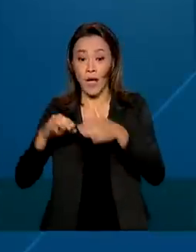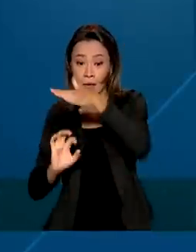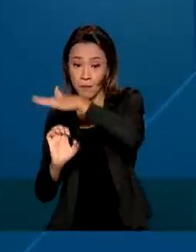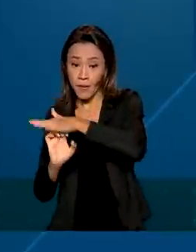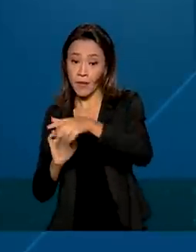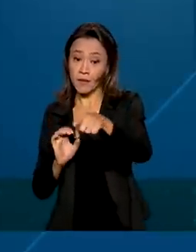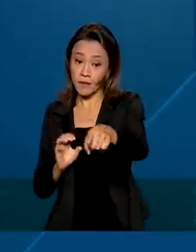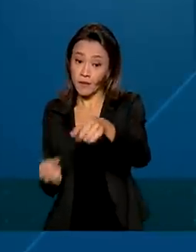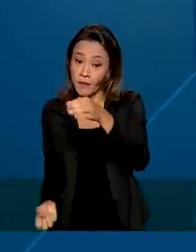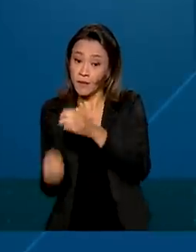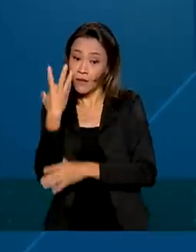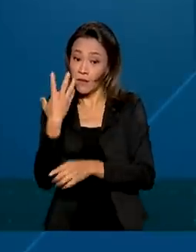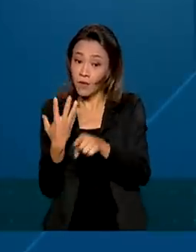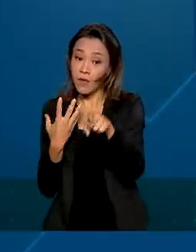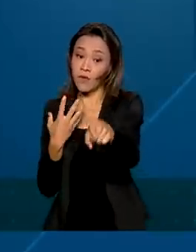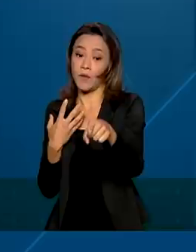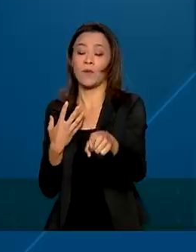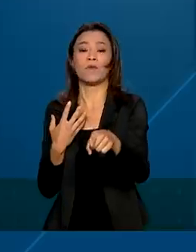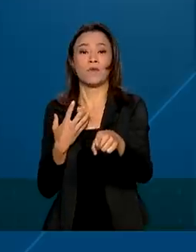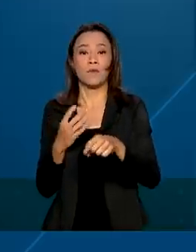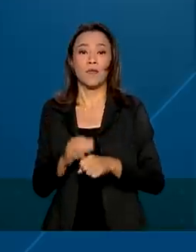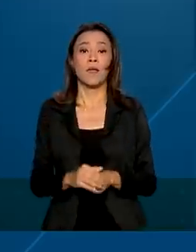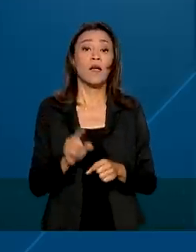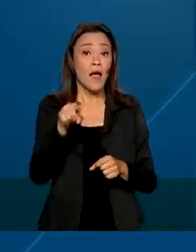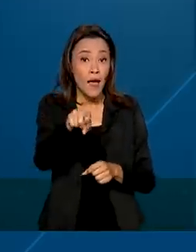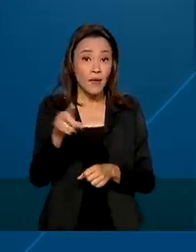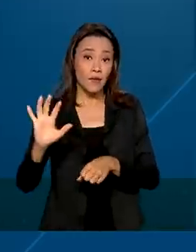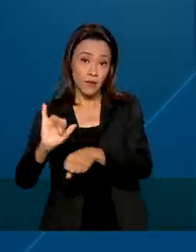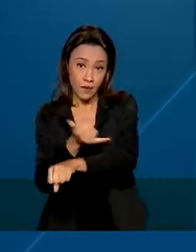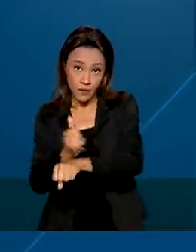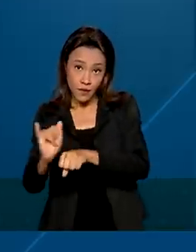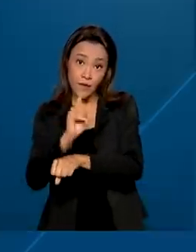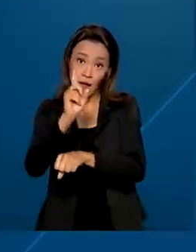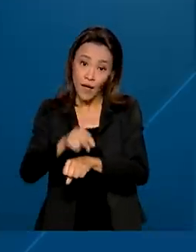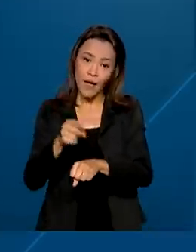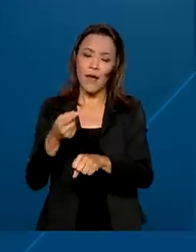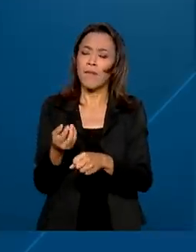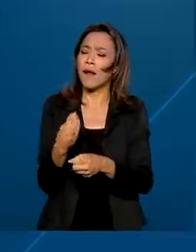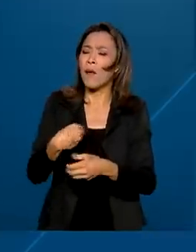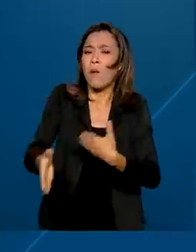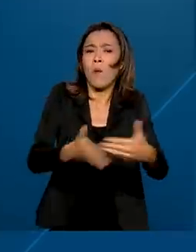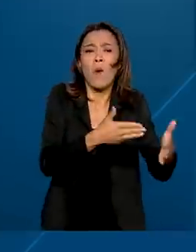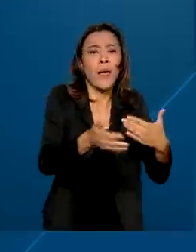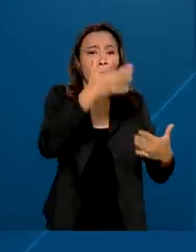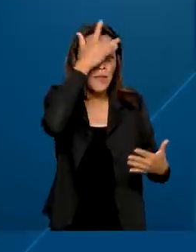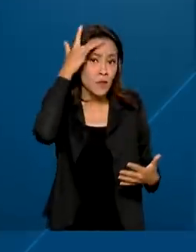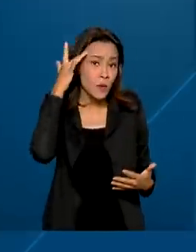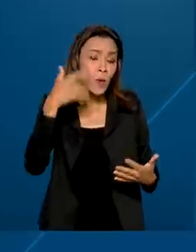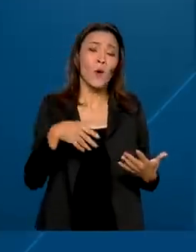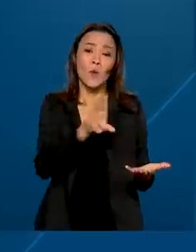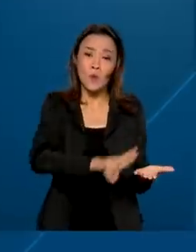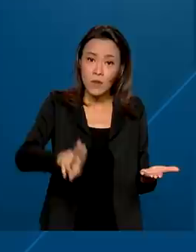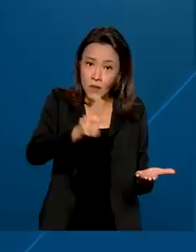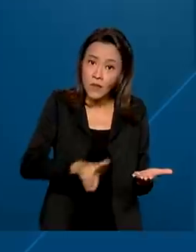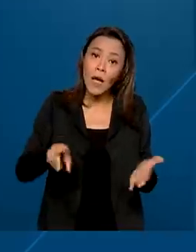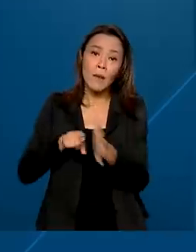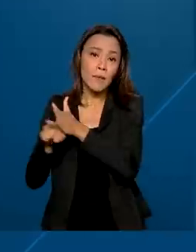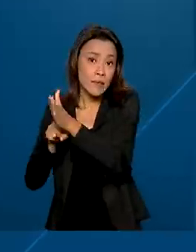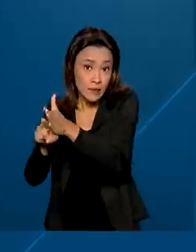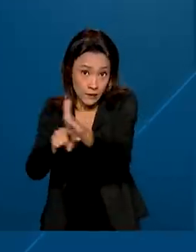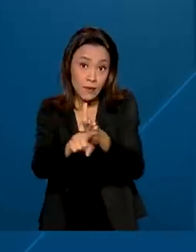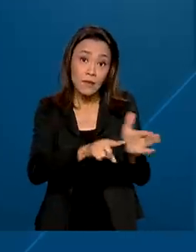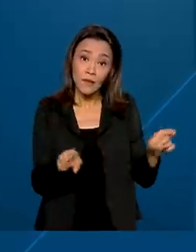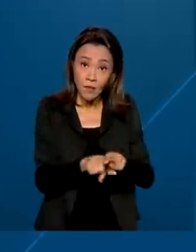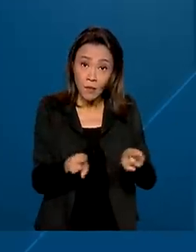o aplicativo Restaura Mata Atlântica. A ferramenta, dirigida a leigos, pesquisadores, agricultores ou gestores, traz